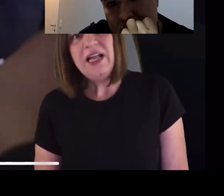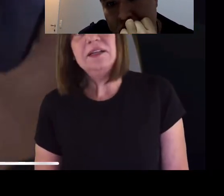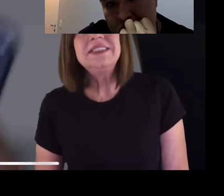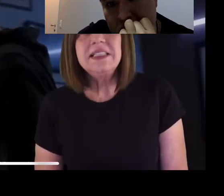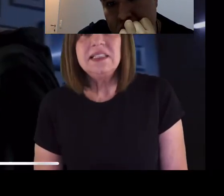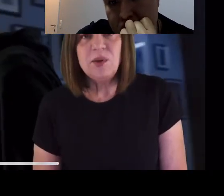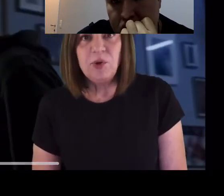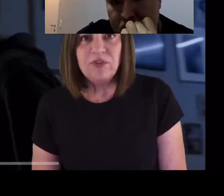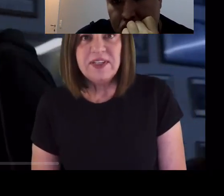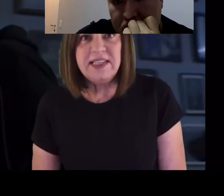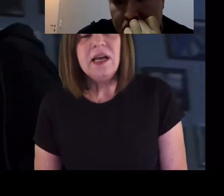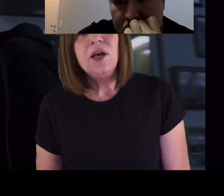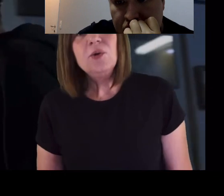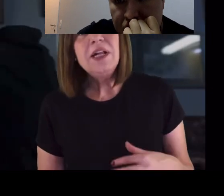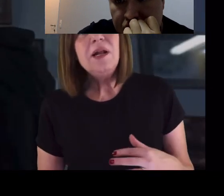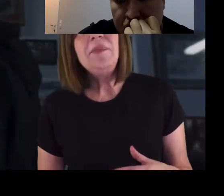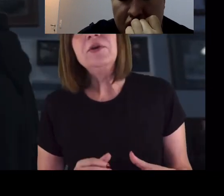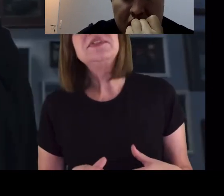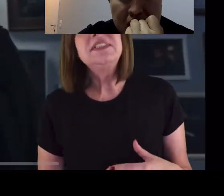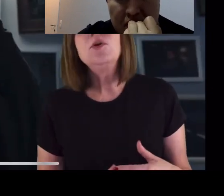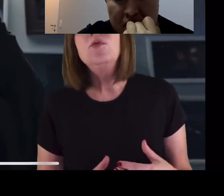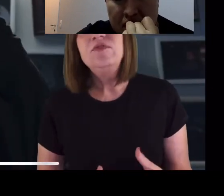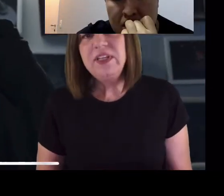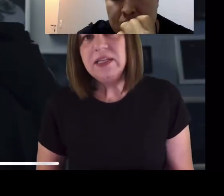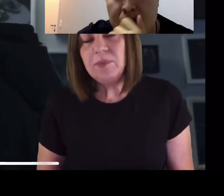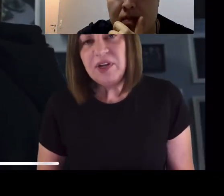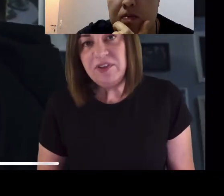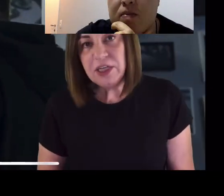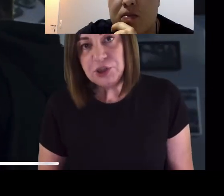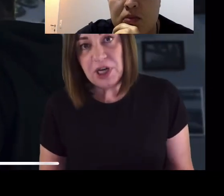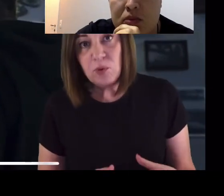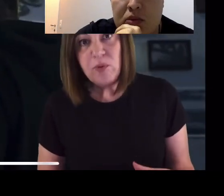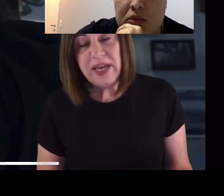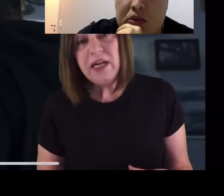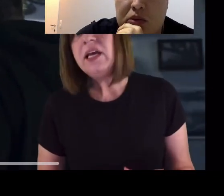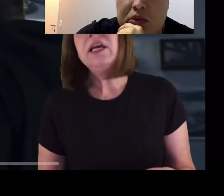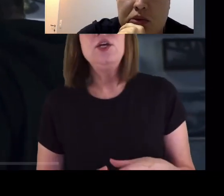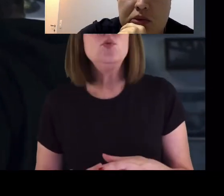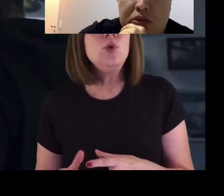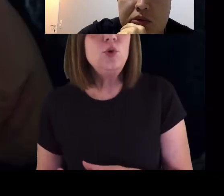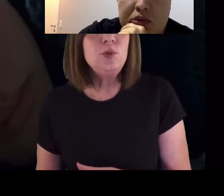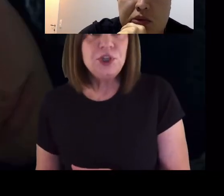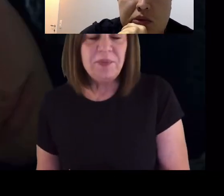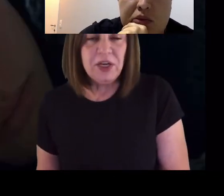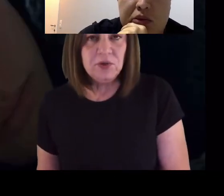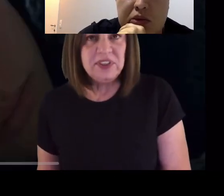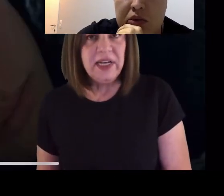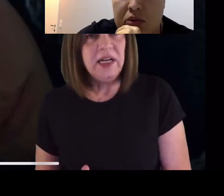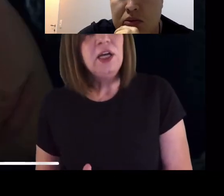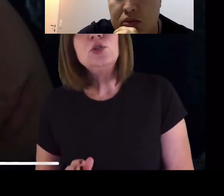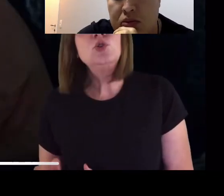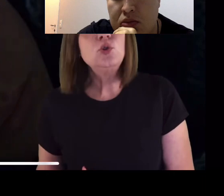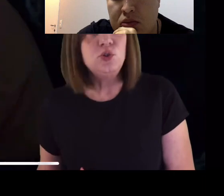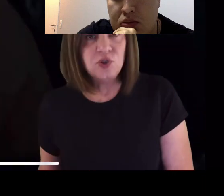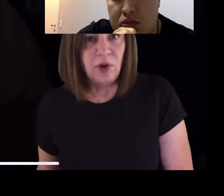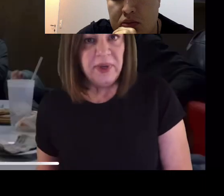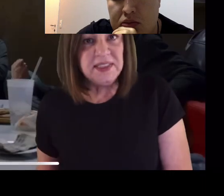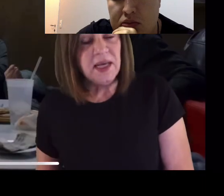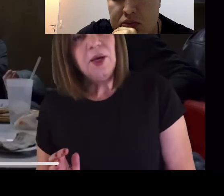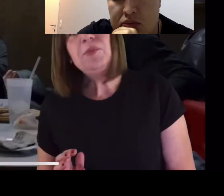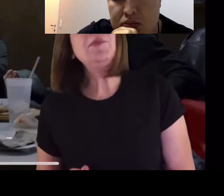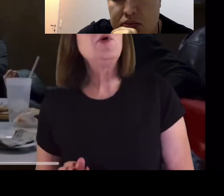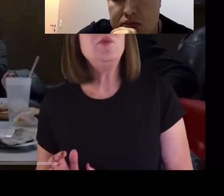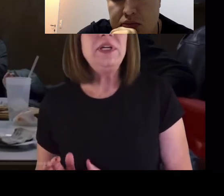incomodado e sem saber o que fazer, quando ela meio que se convida para viajar com ele e um grupo de amigos dele, todos